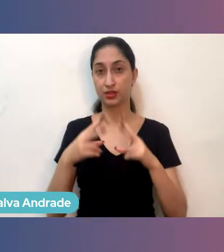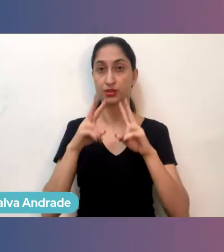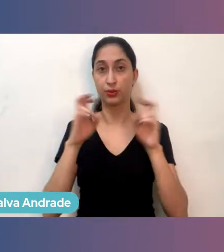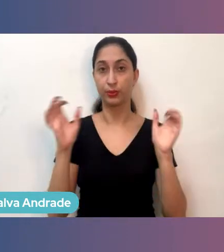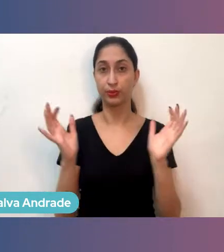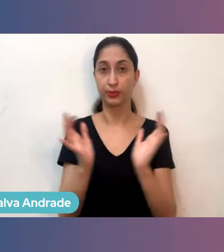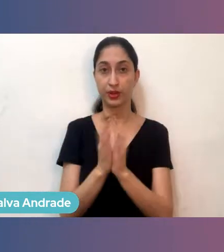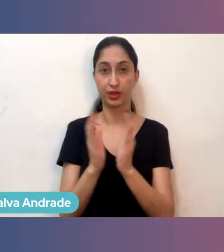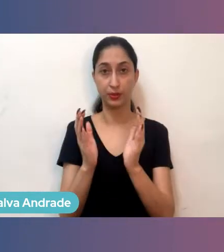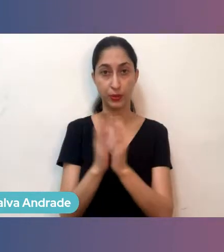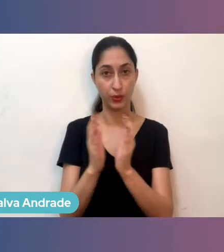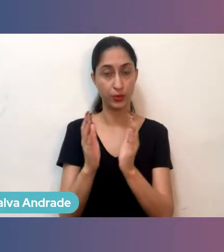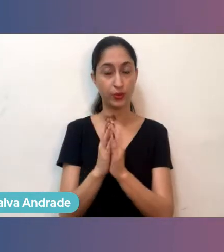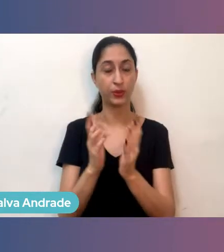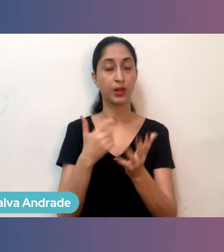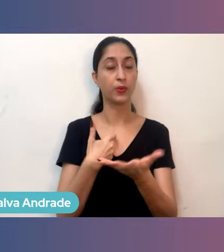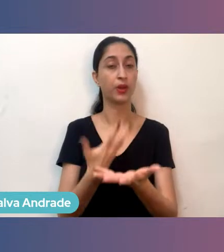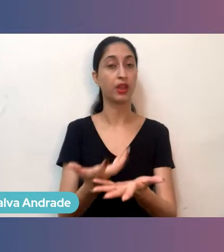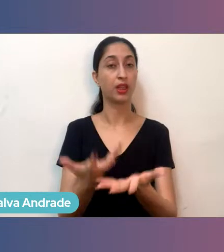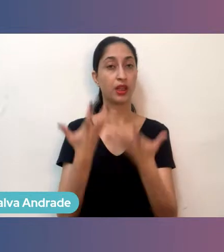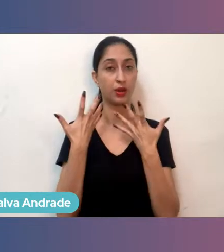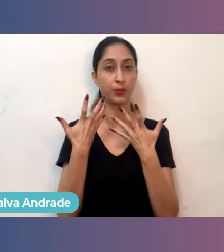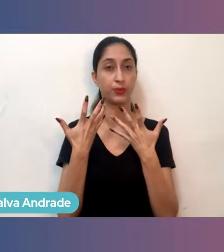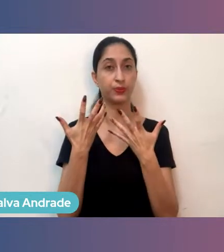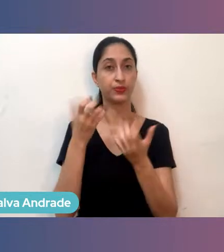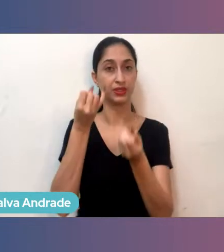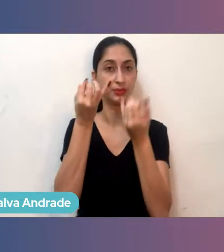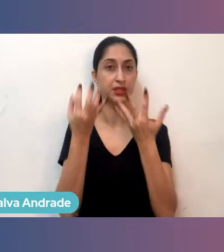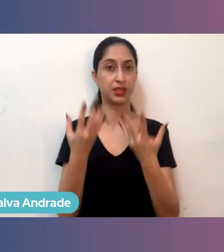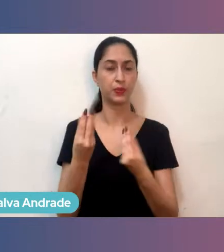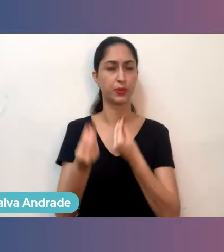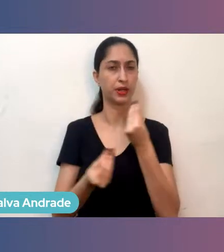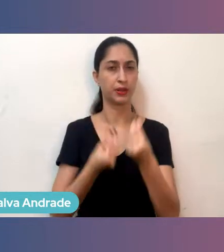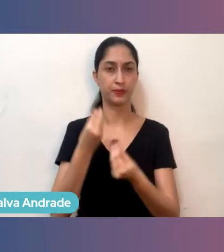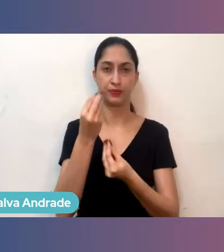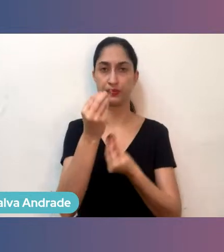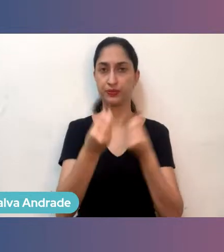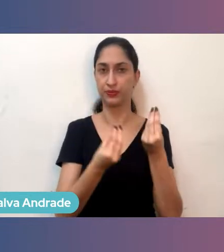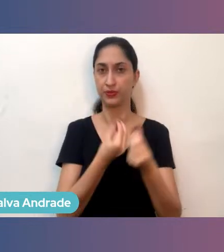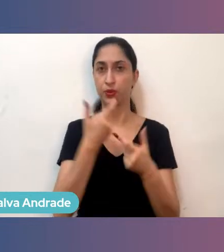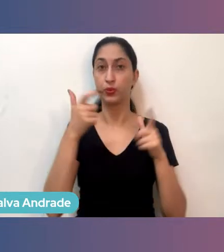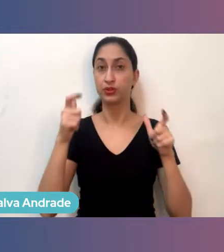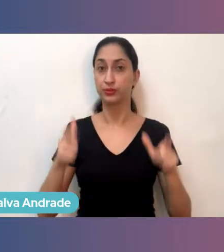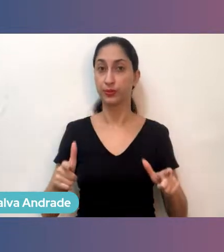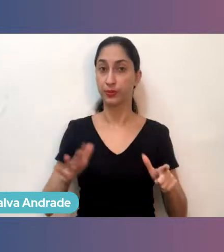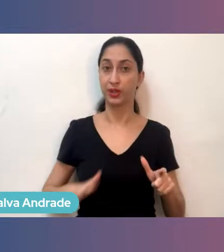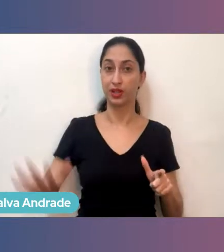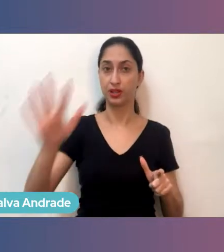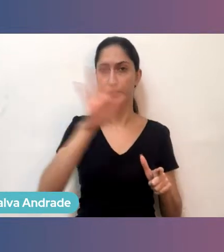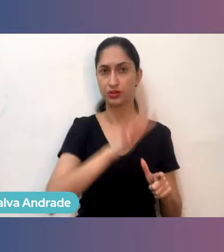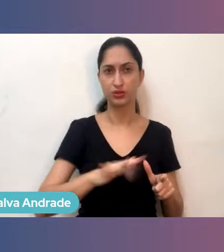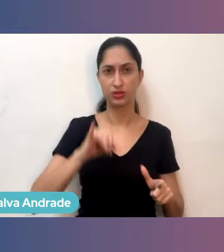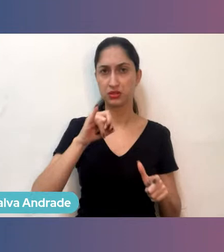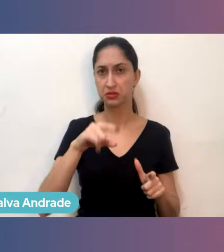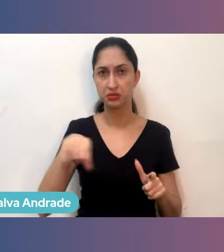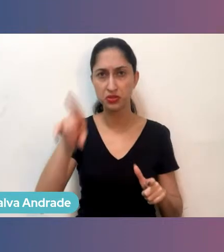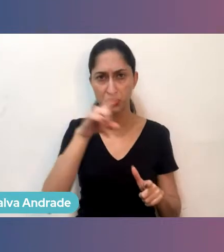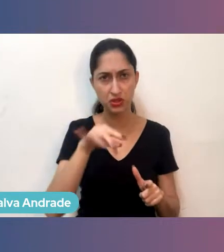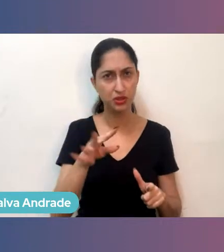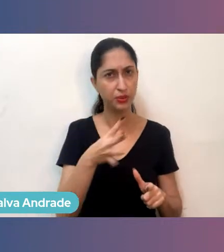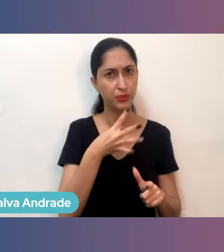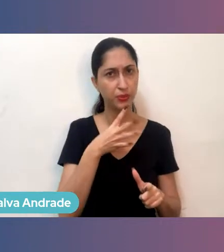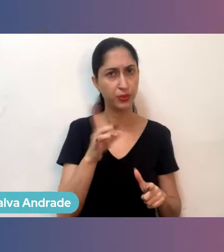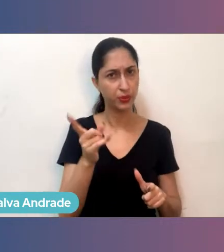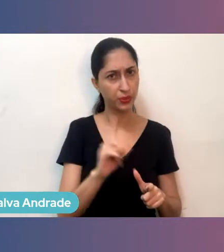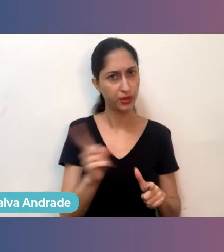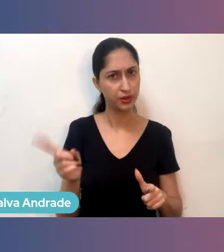Pernambuco, eu gostaria de mostrar um pouco o nosso desenho. Quem não conhece aqui o mapa de Pernambuco? Se você não conhece, pense